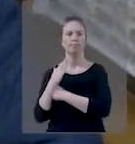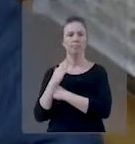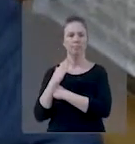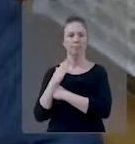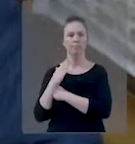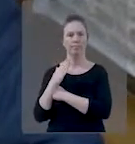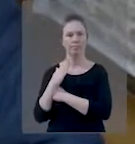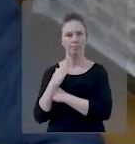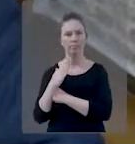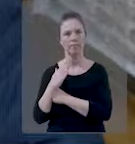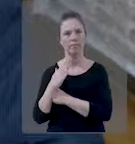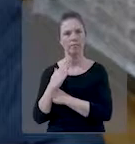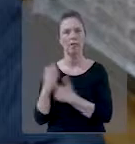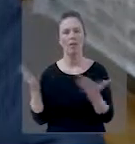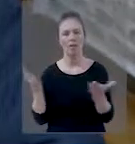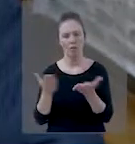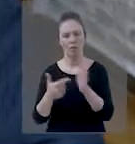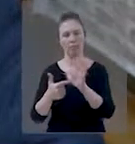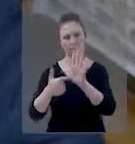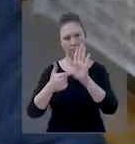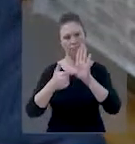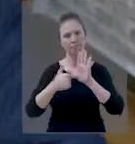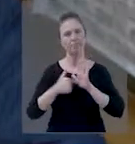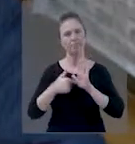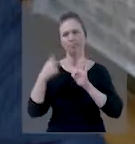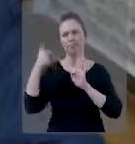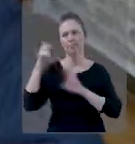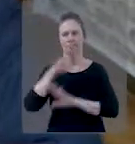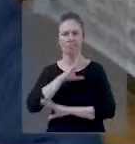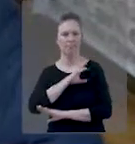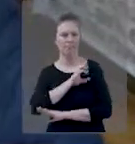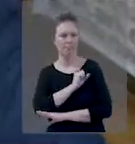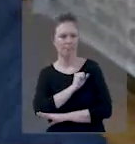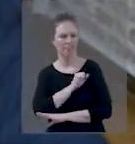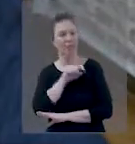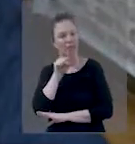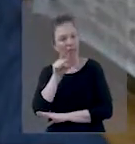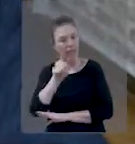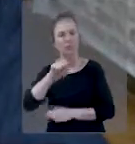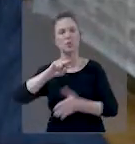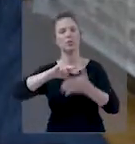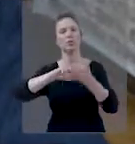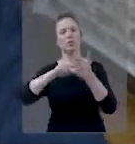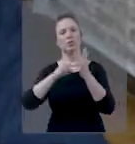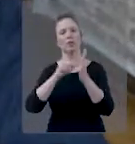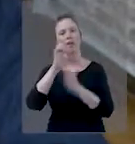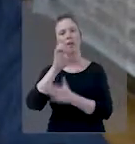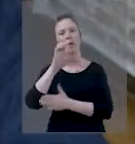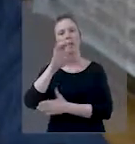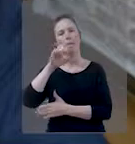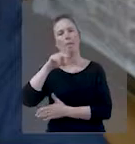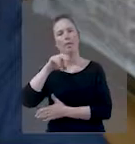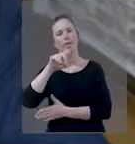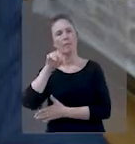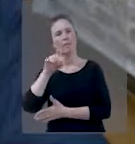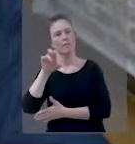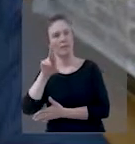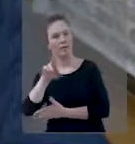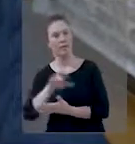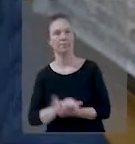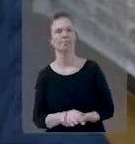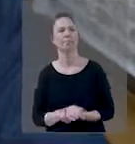esteve conosco e agora ele está ainda conosco e nos demonstrou isso através do seu grande amor isso é